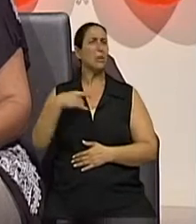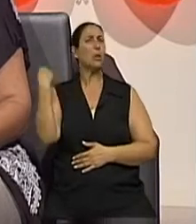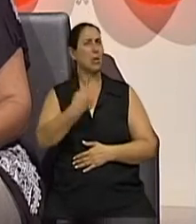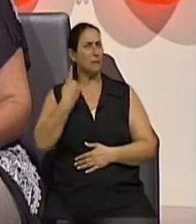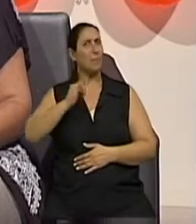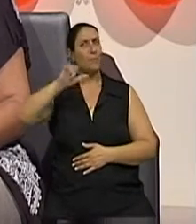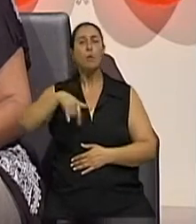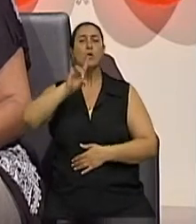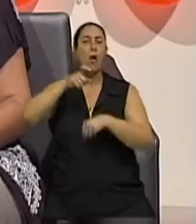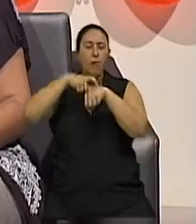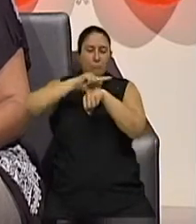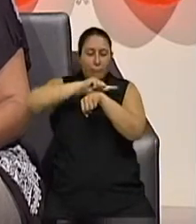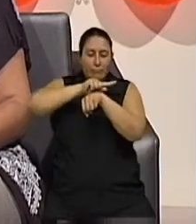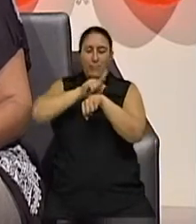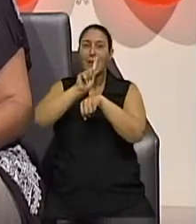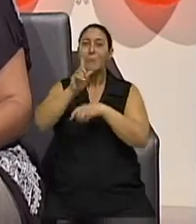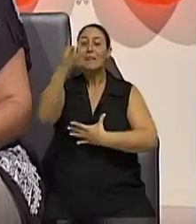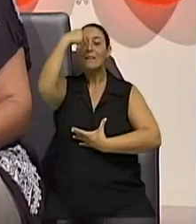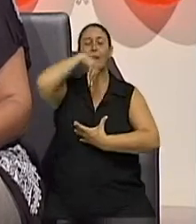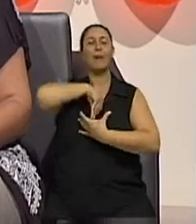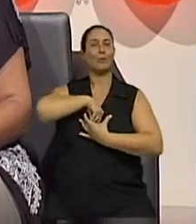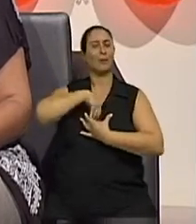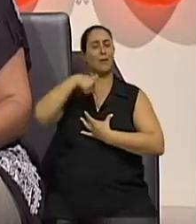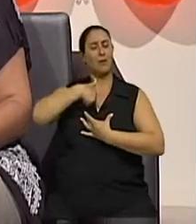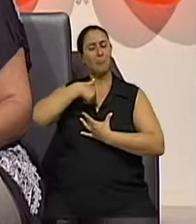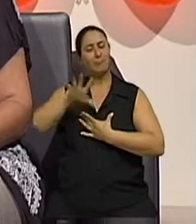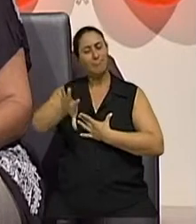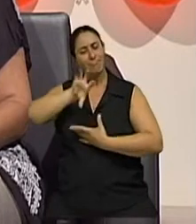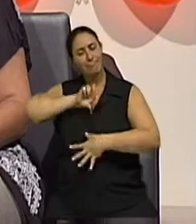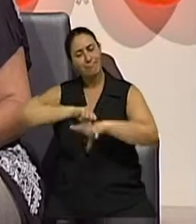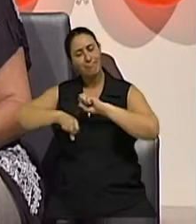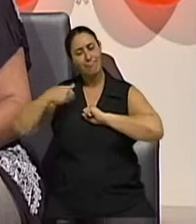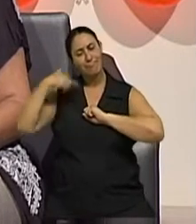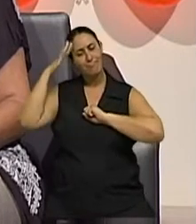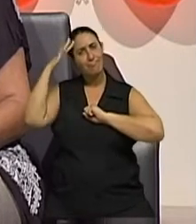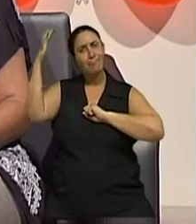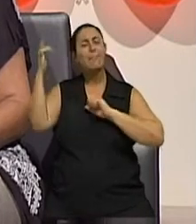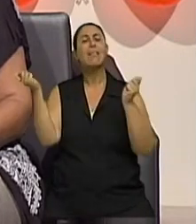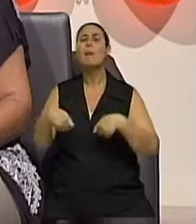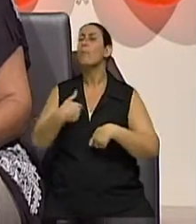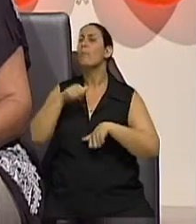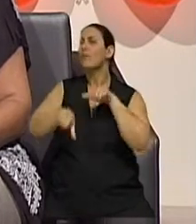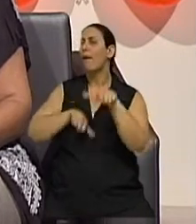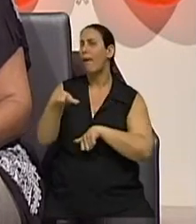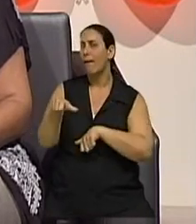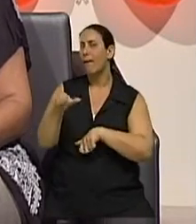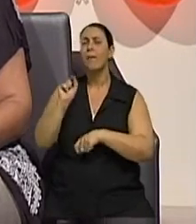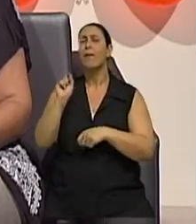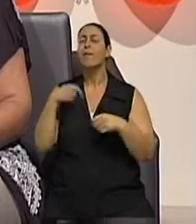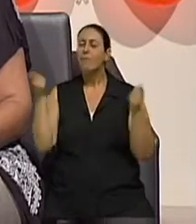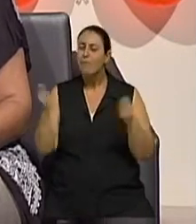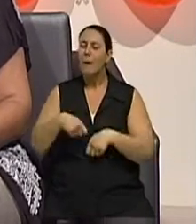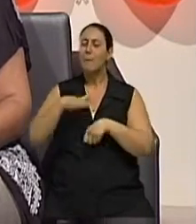que não é o tempo relógio, que é o tempo interno, de que eu tenho para pensar e para mudar aqui dentro, para ter mais vida